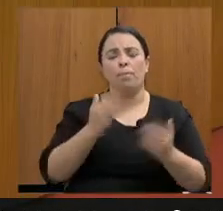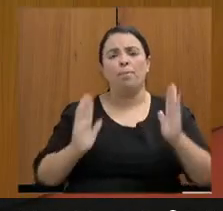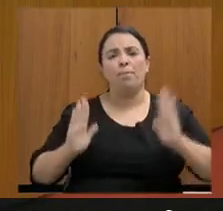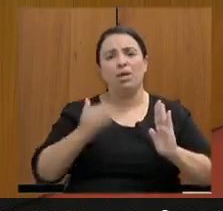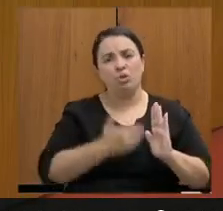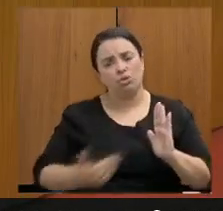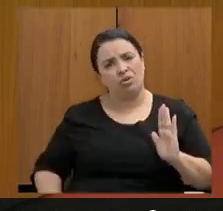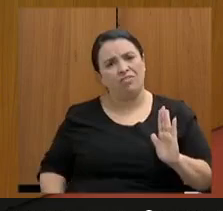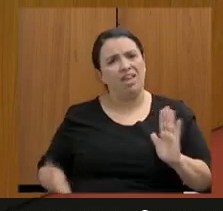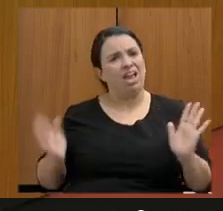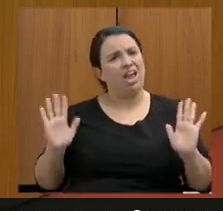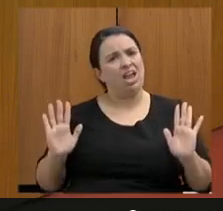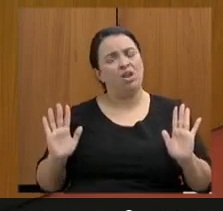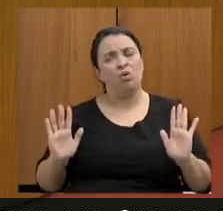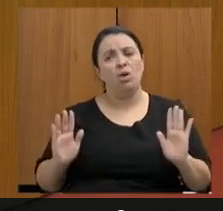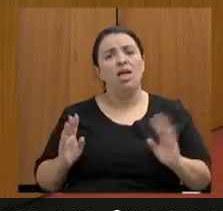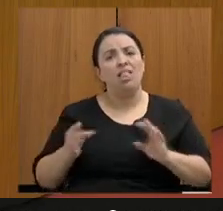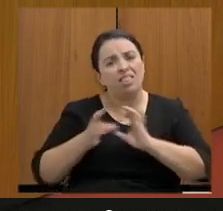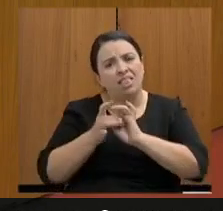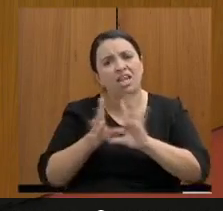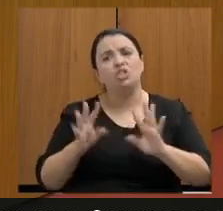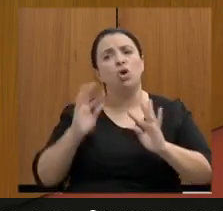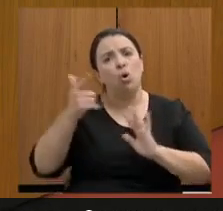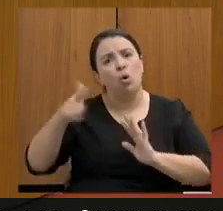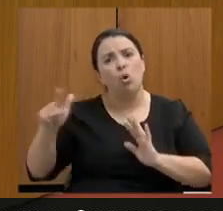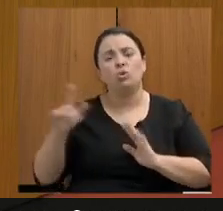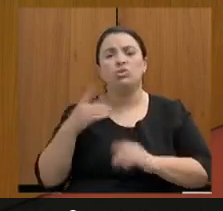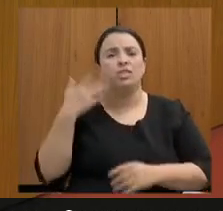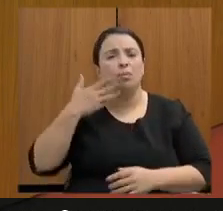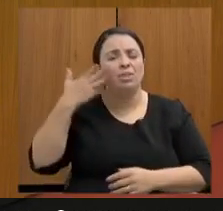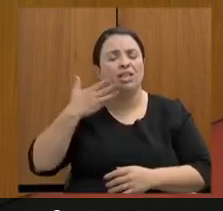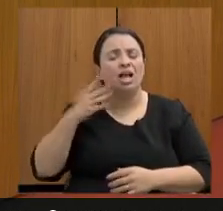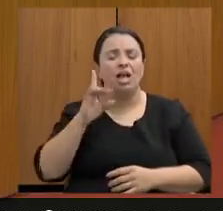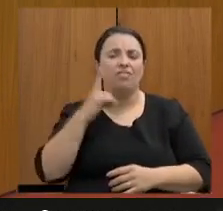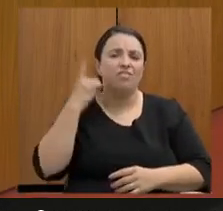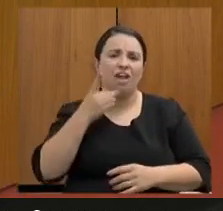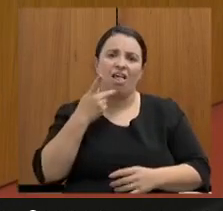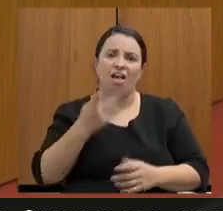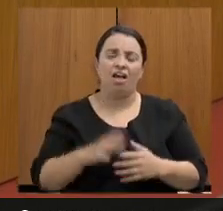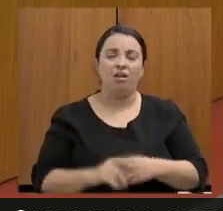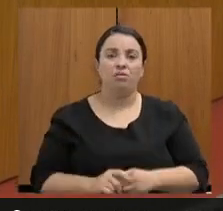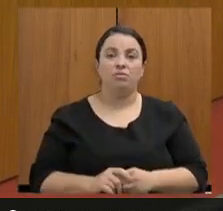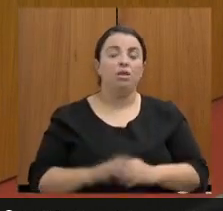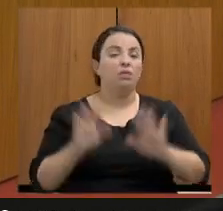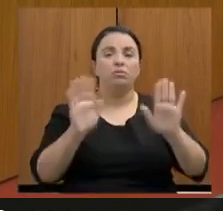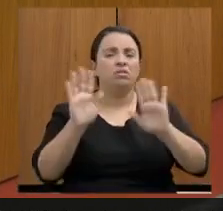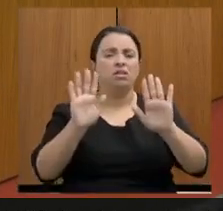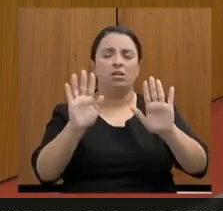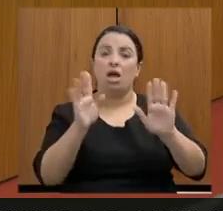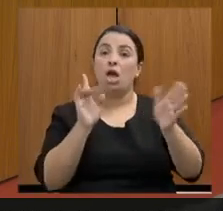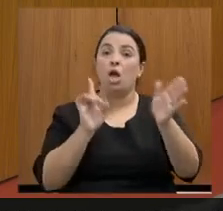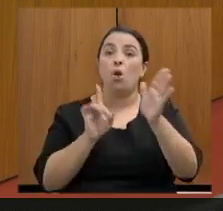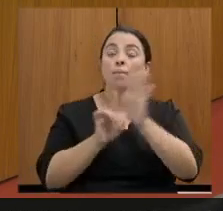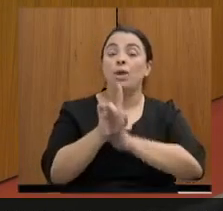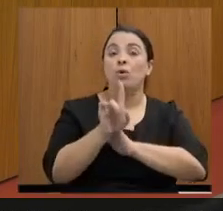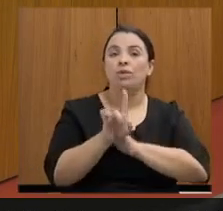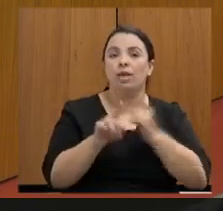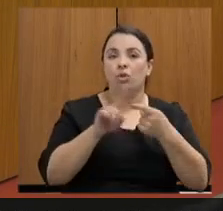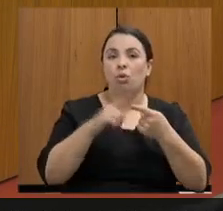colega. Olha só, eu fiz uma pergunta sobre amarras do piso. Eu ouvi como resposta que faz o mesmo que a PBH.